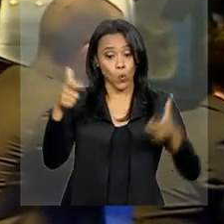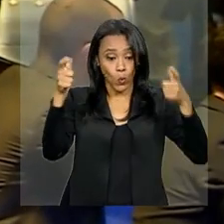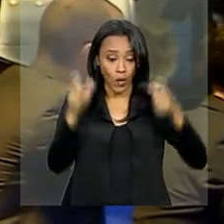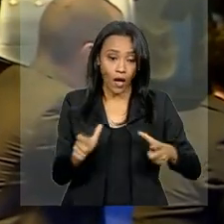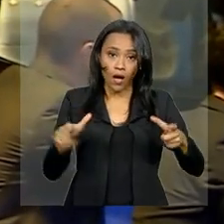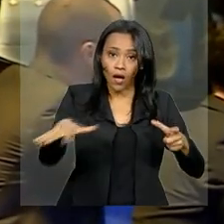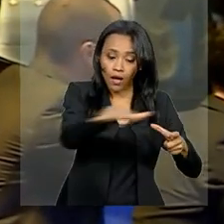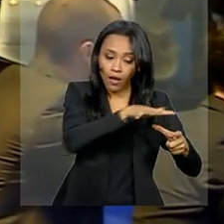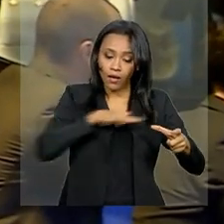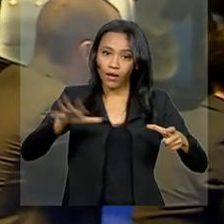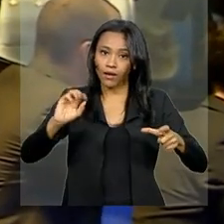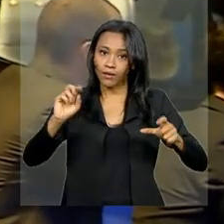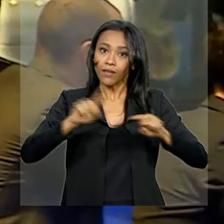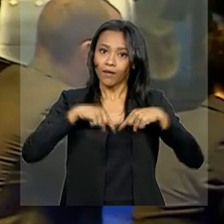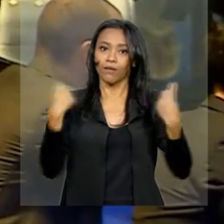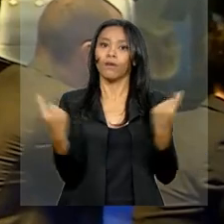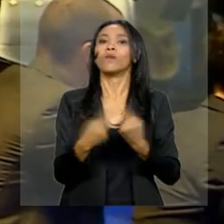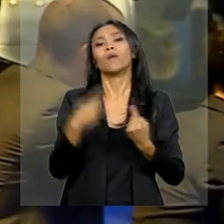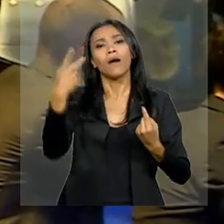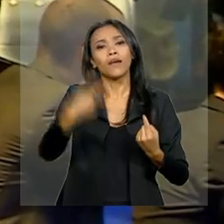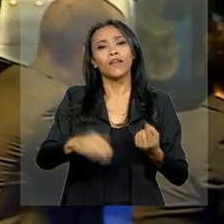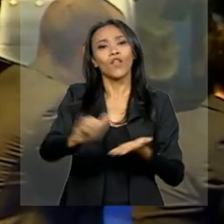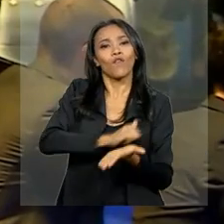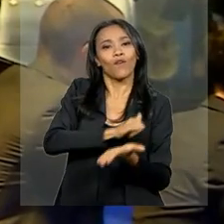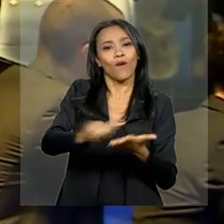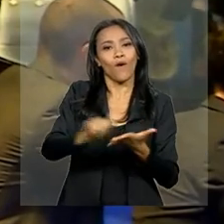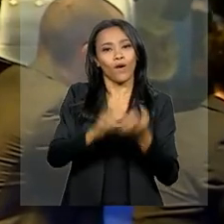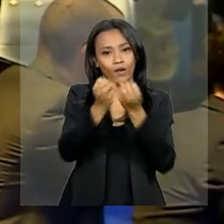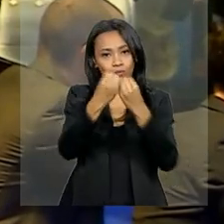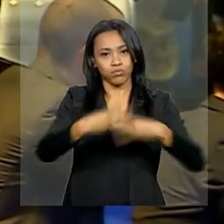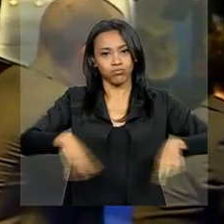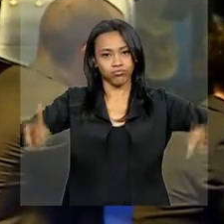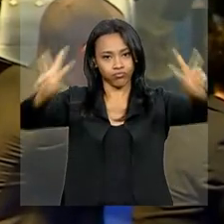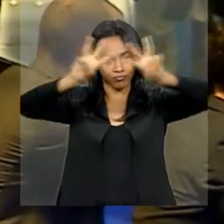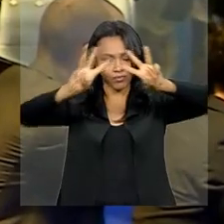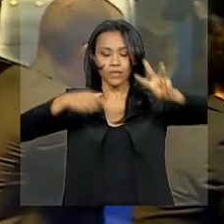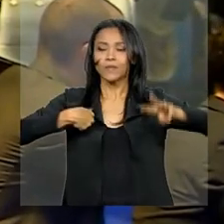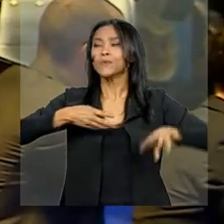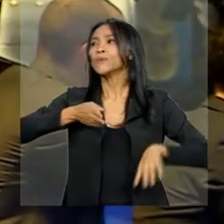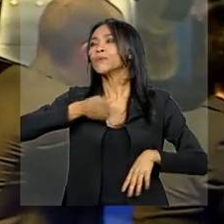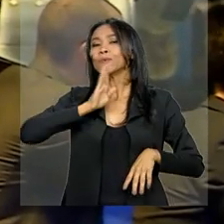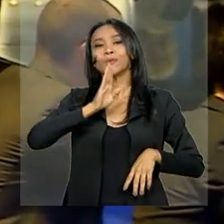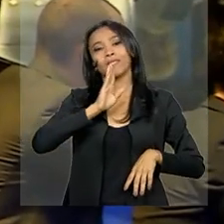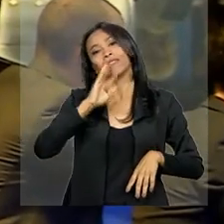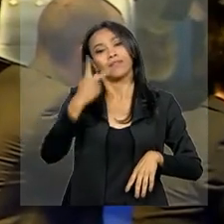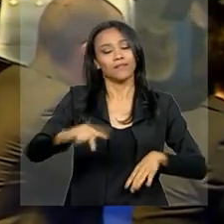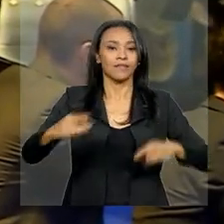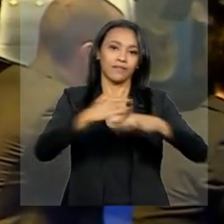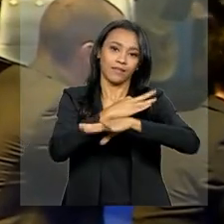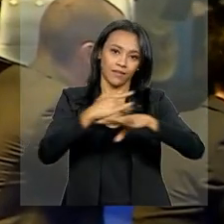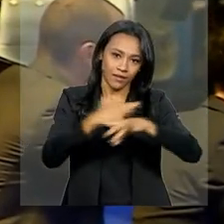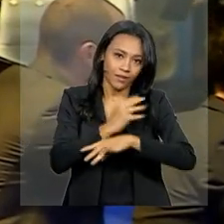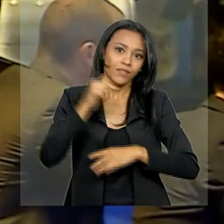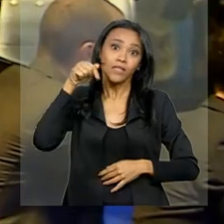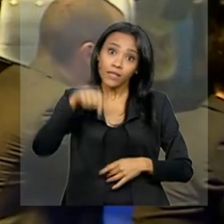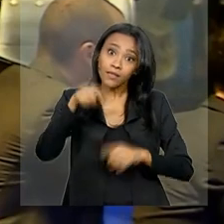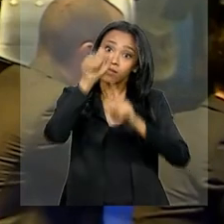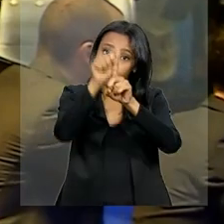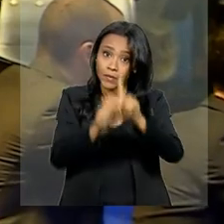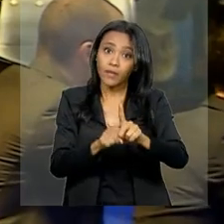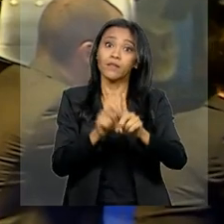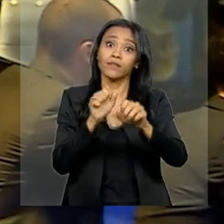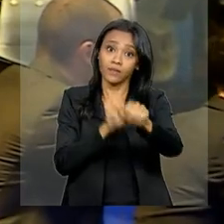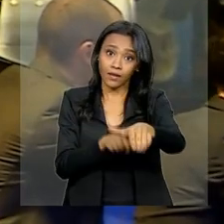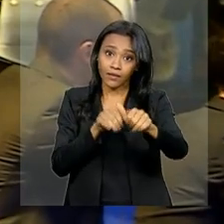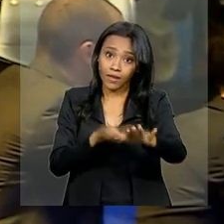sede das Nações Unidas aqui em Nova Iorque, é um ponto turístico muito conhecido aqui na cidade. E nesse mês de setembro,